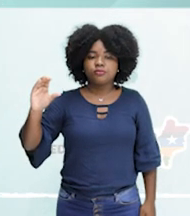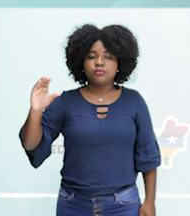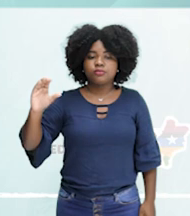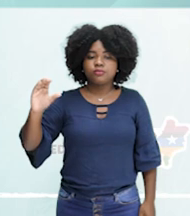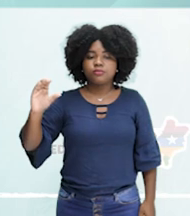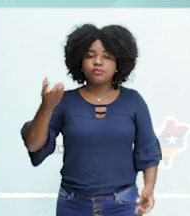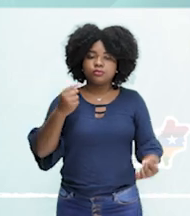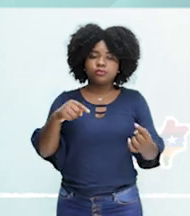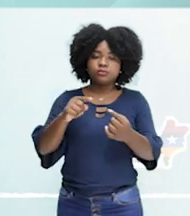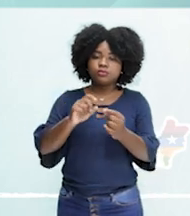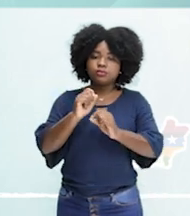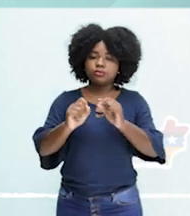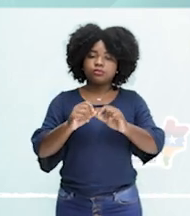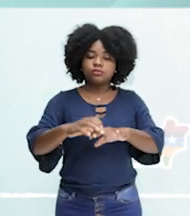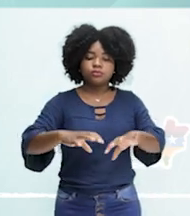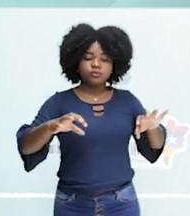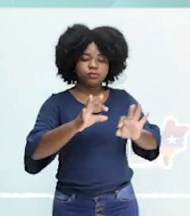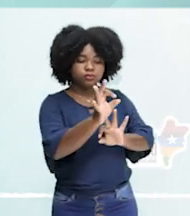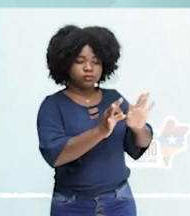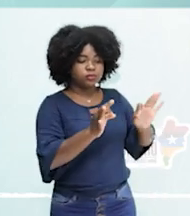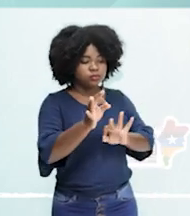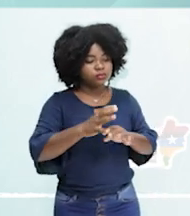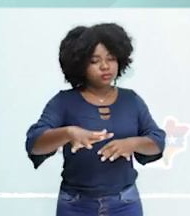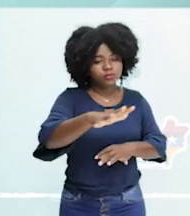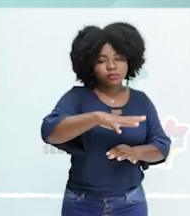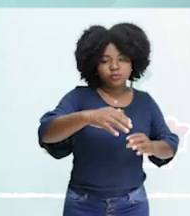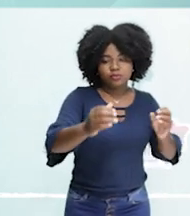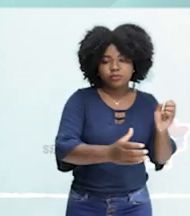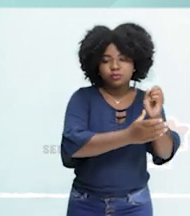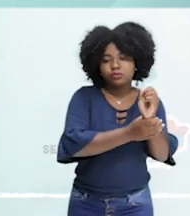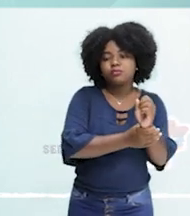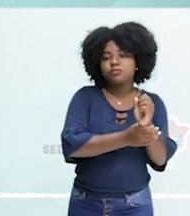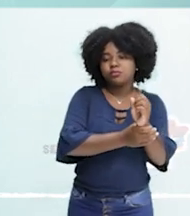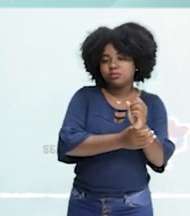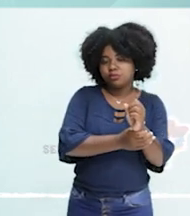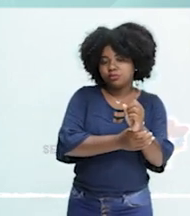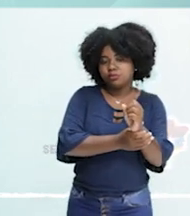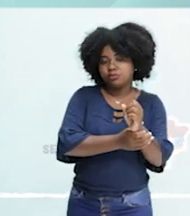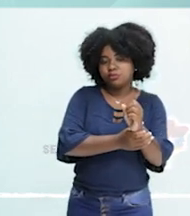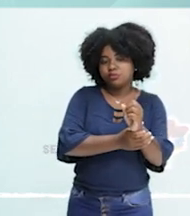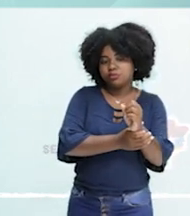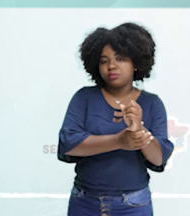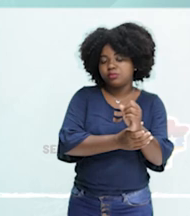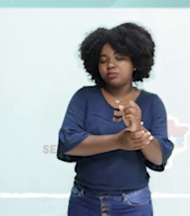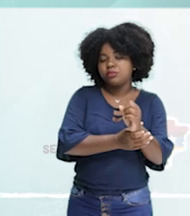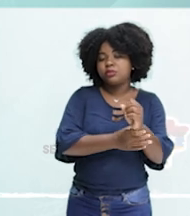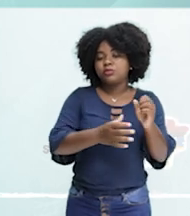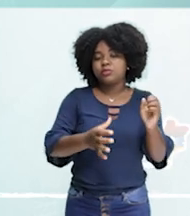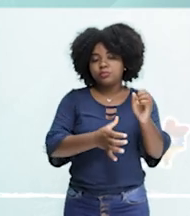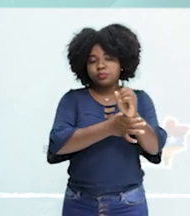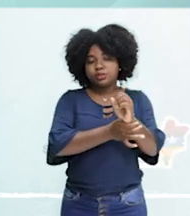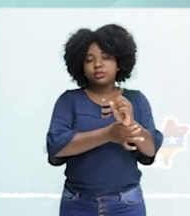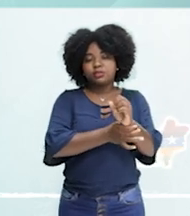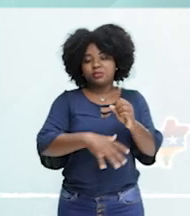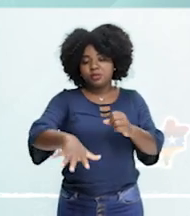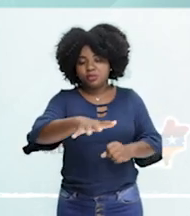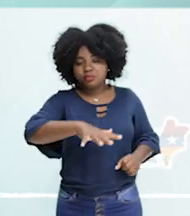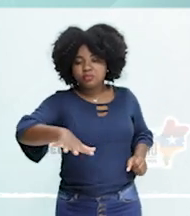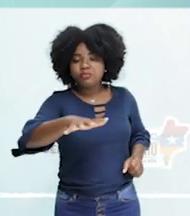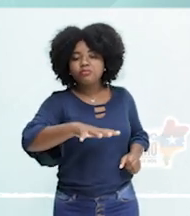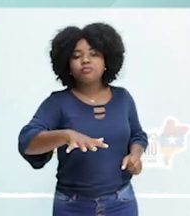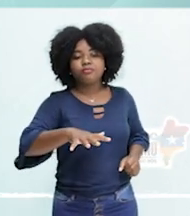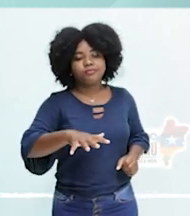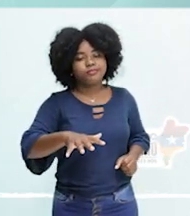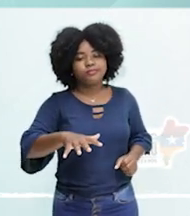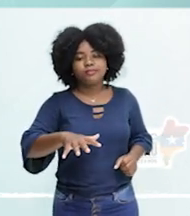o objetivo, são divididas em áreas de proteção integral, que são aquelas que vão visar preservar os recursos, o acesso é mais